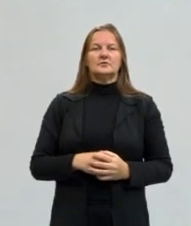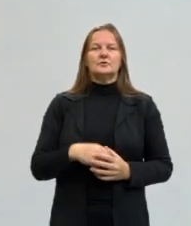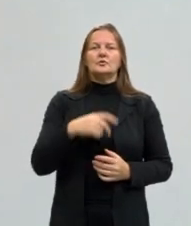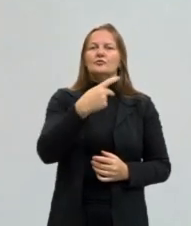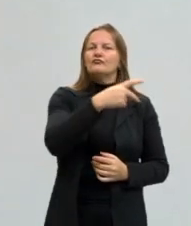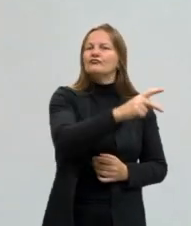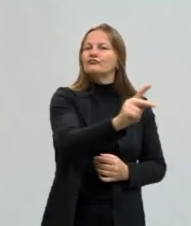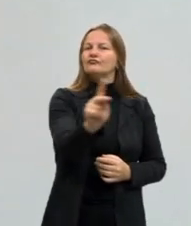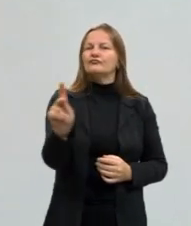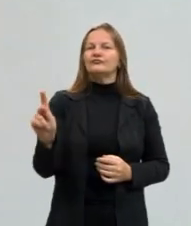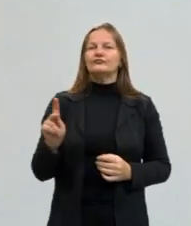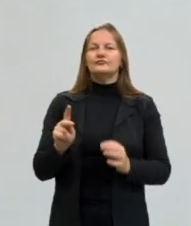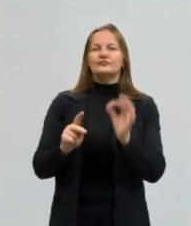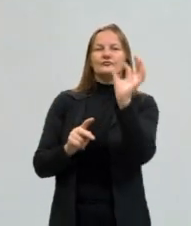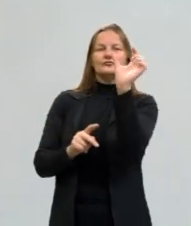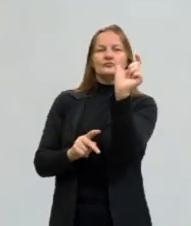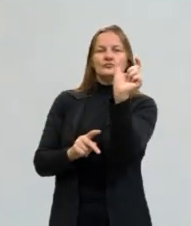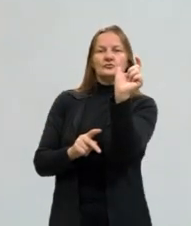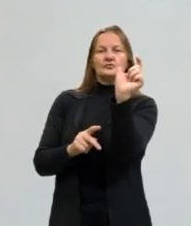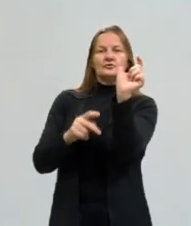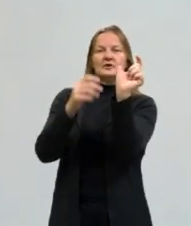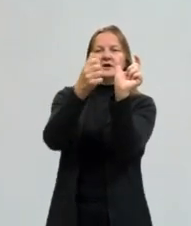vosotros cantais,